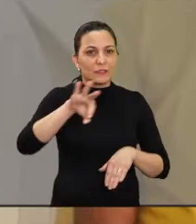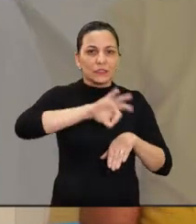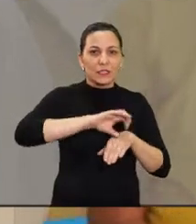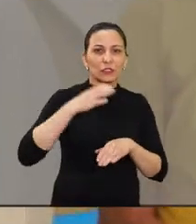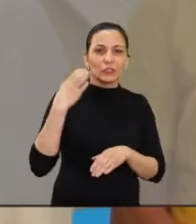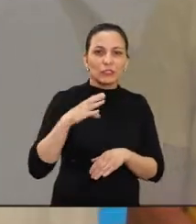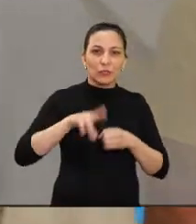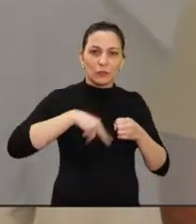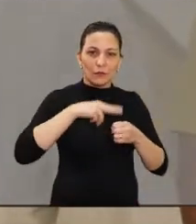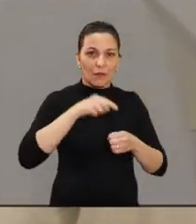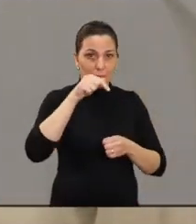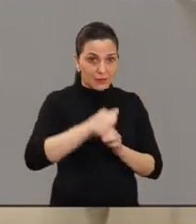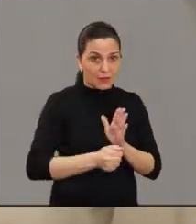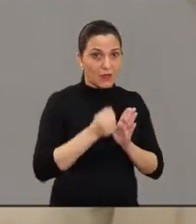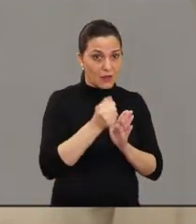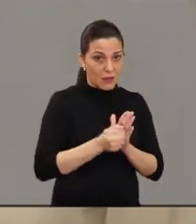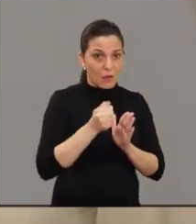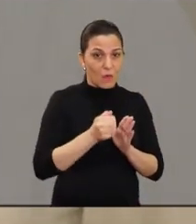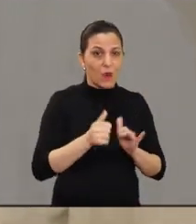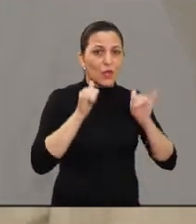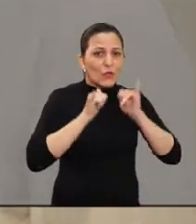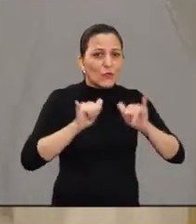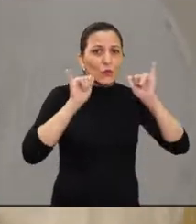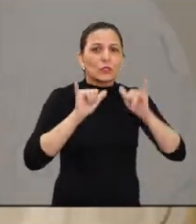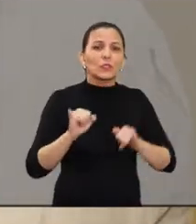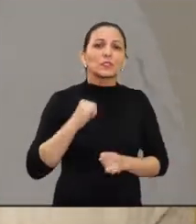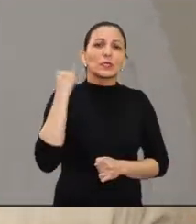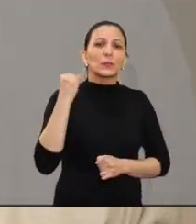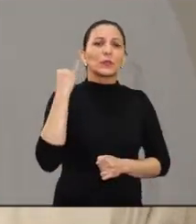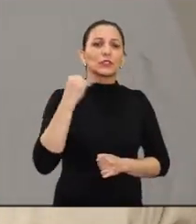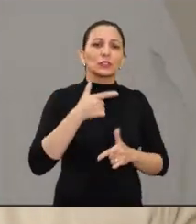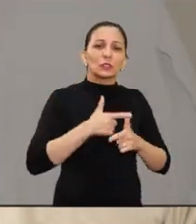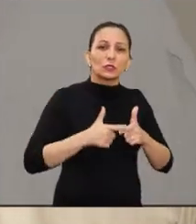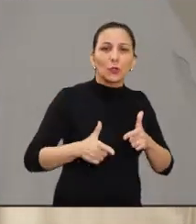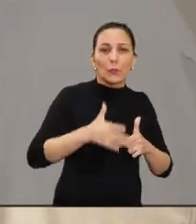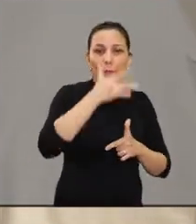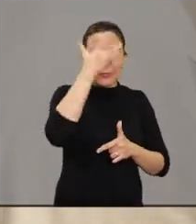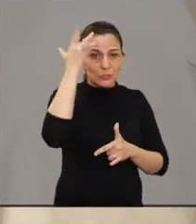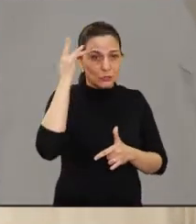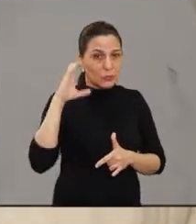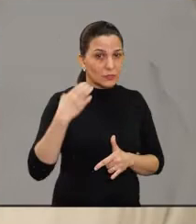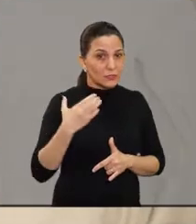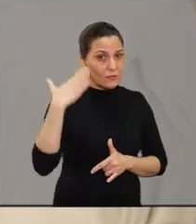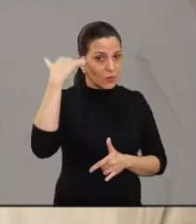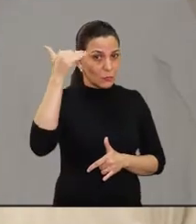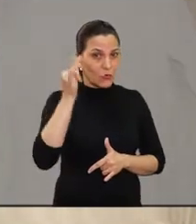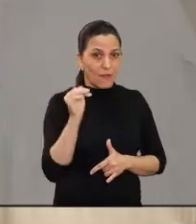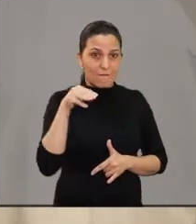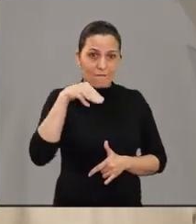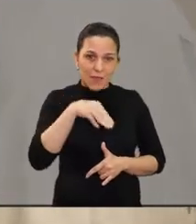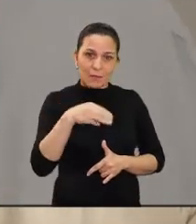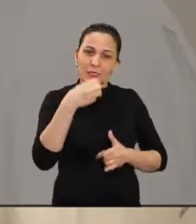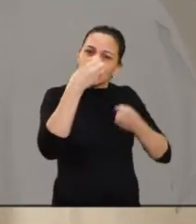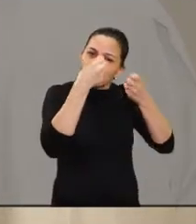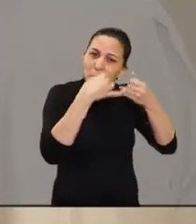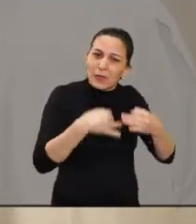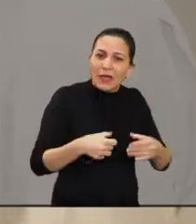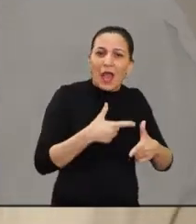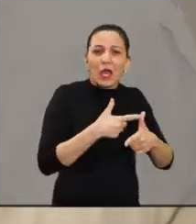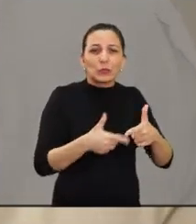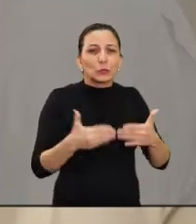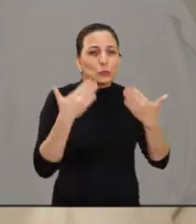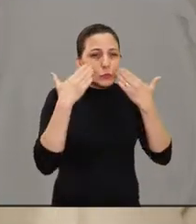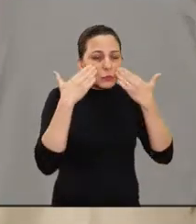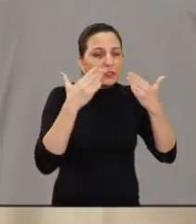é o supervisor do Centro de Ciências aqui da Araraquara e vai trazer informação importante com relação a isso que o Ronesia acabou de falar.